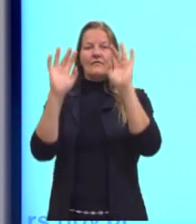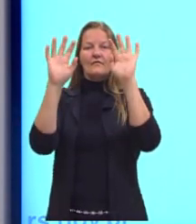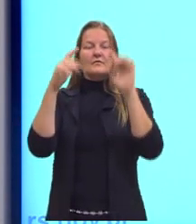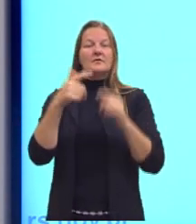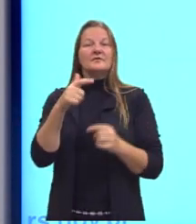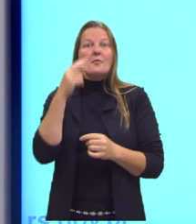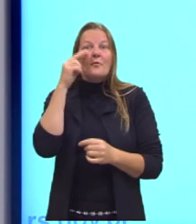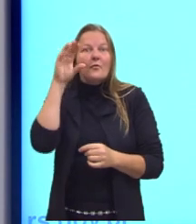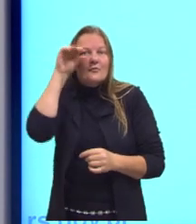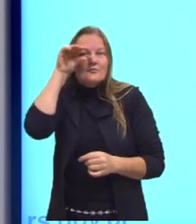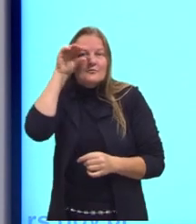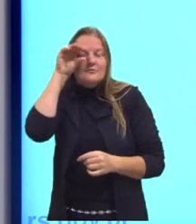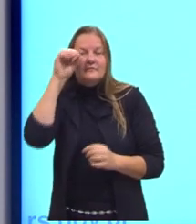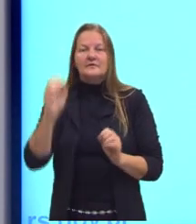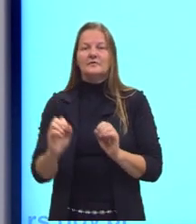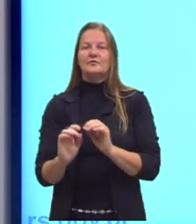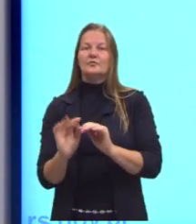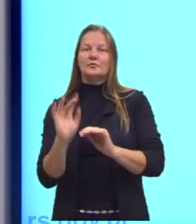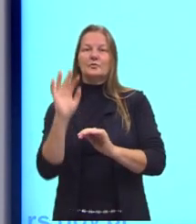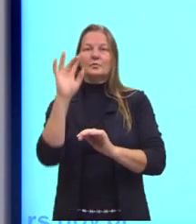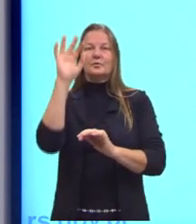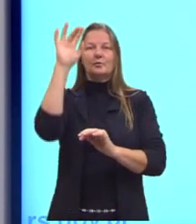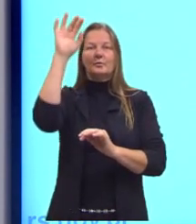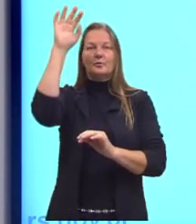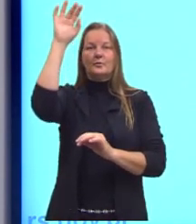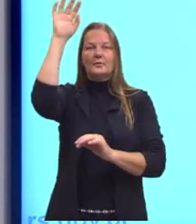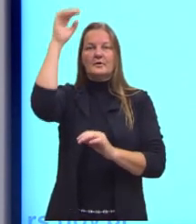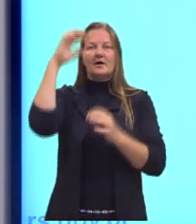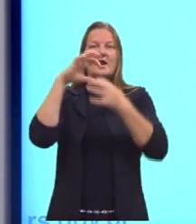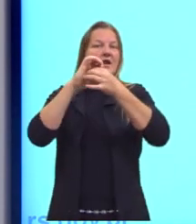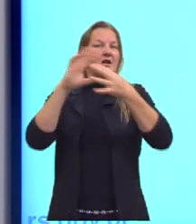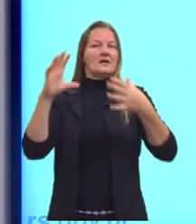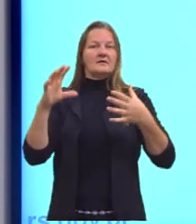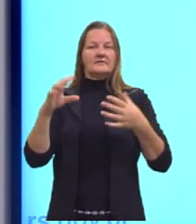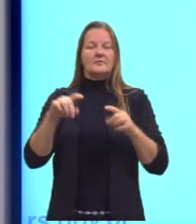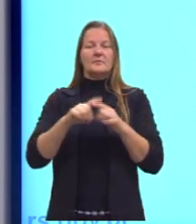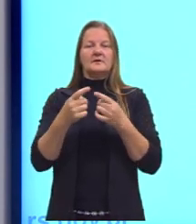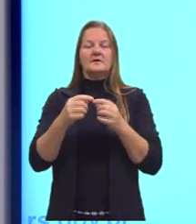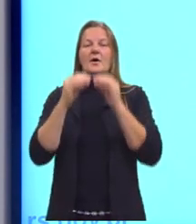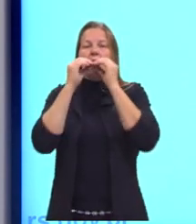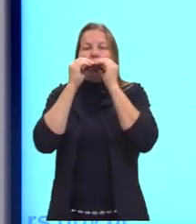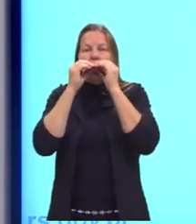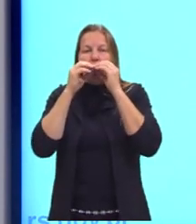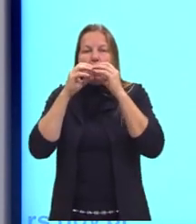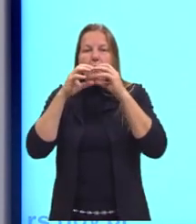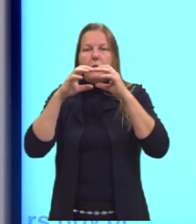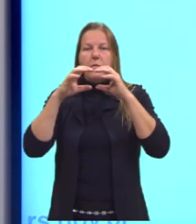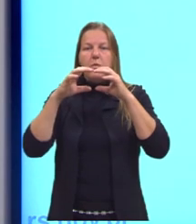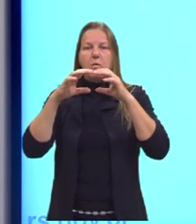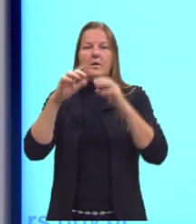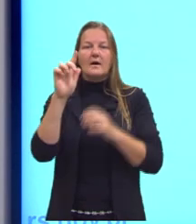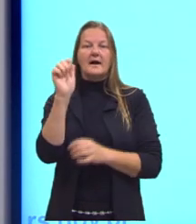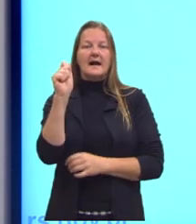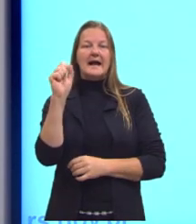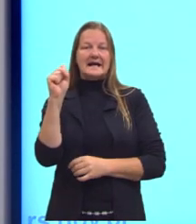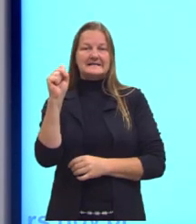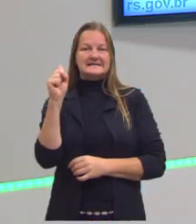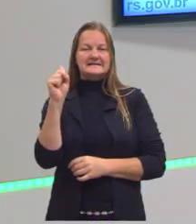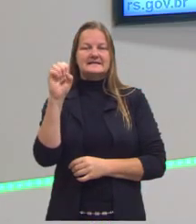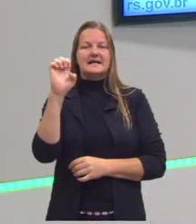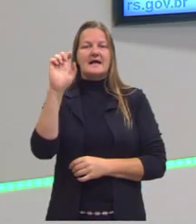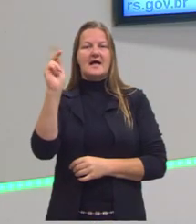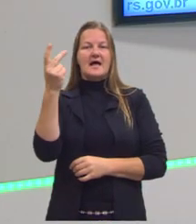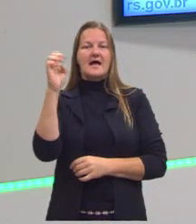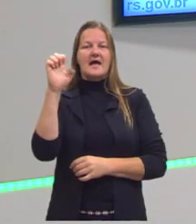acaba sempre subindo e ficando livre. Mas, quando a gente enche um balão, por exemplo, de gás hélio, esse